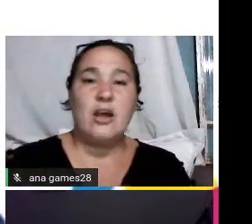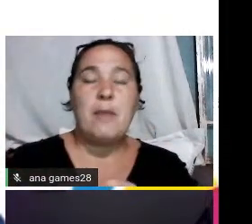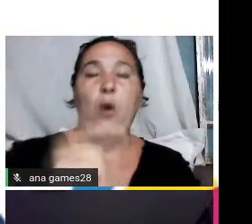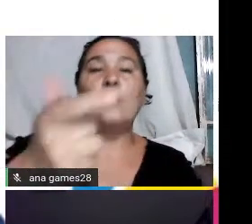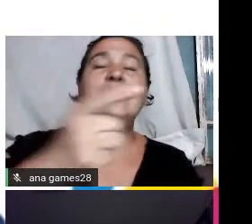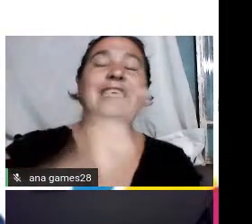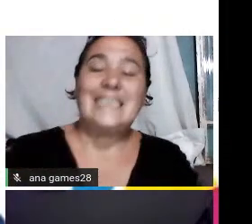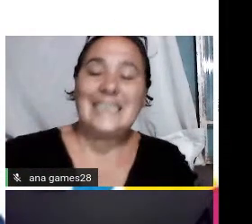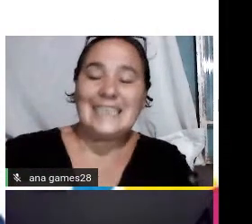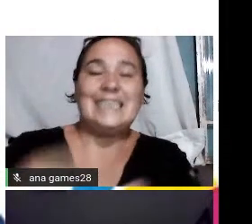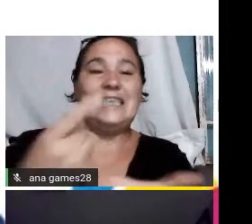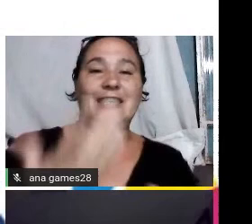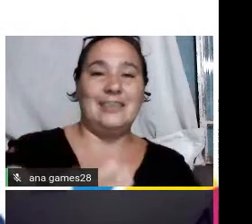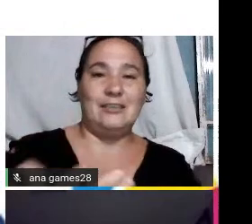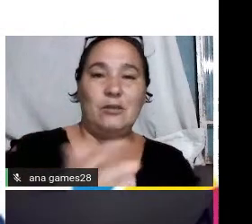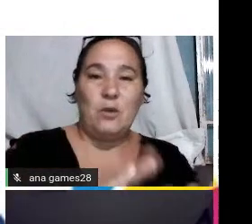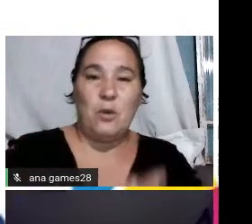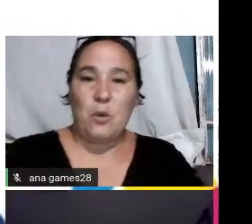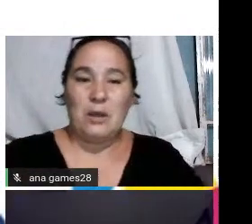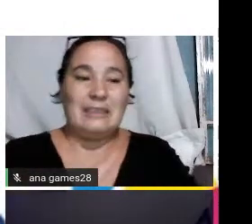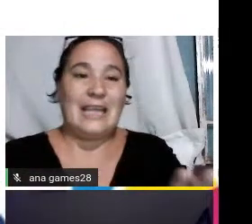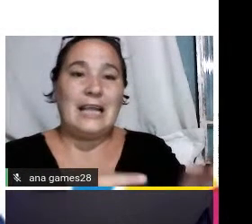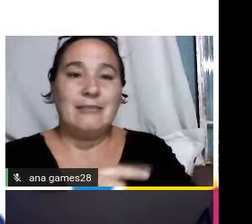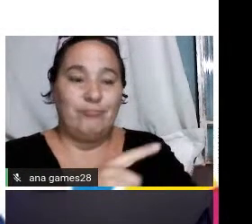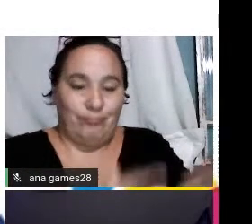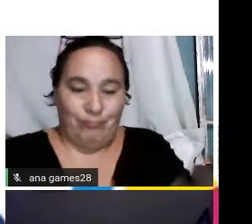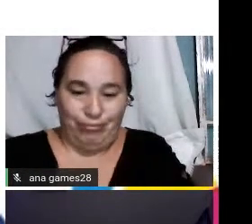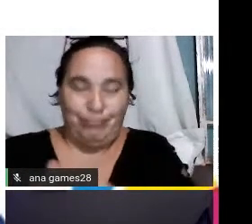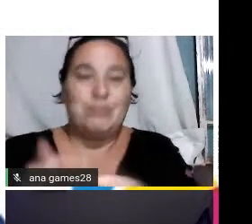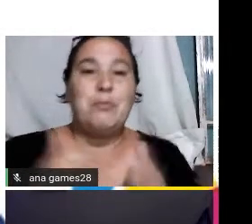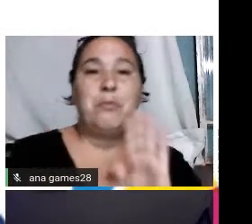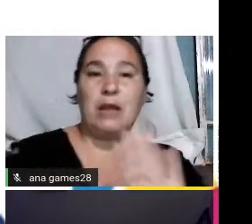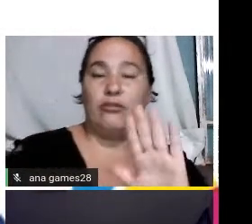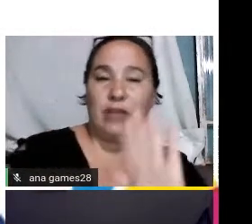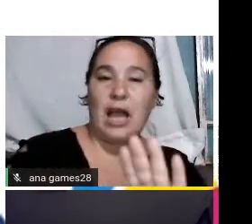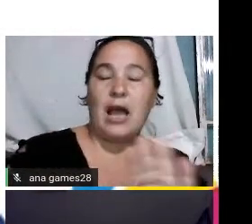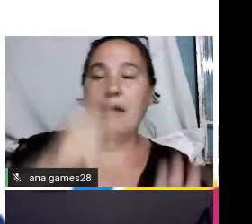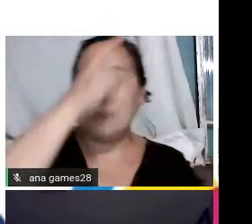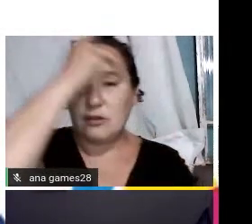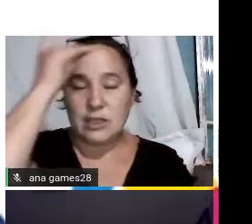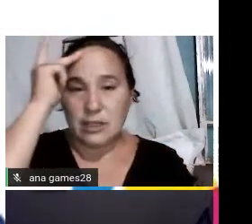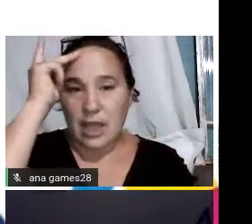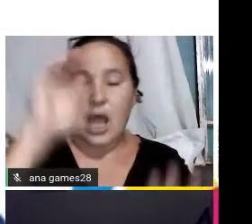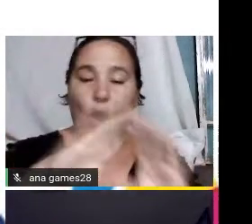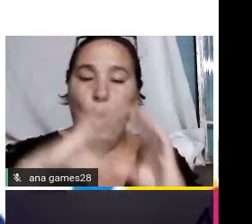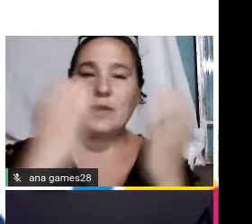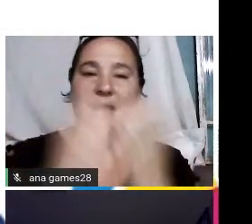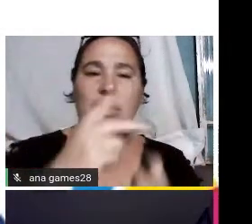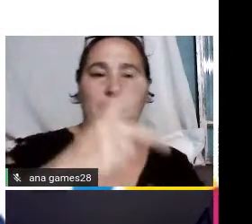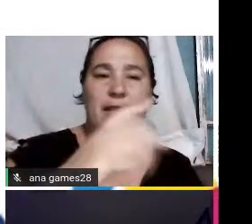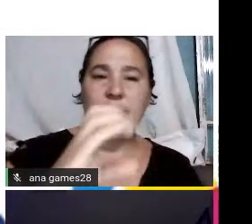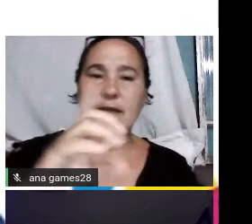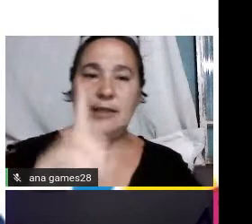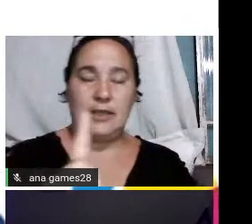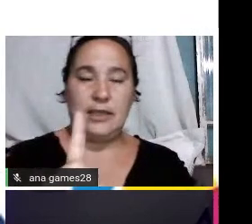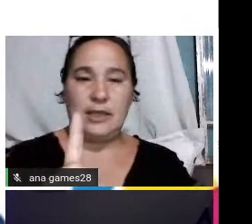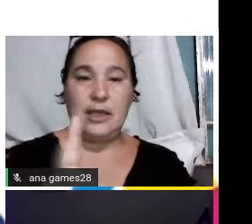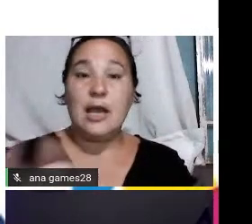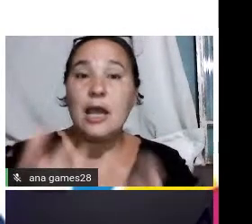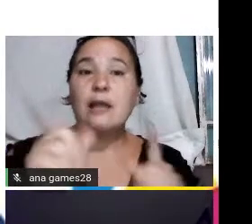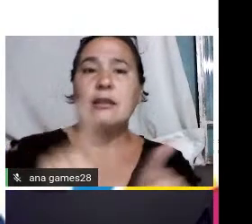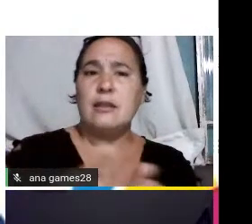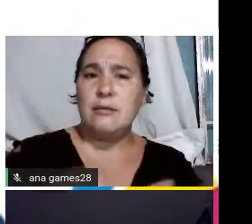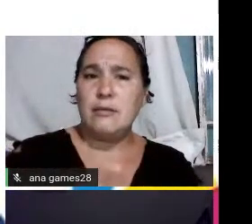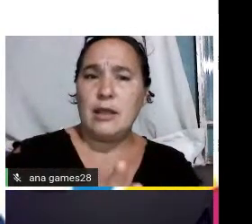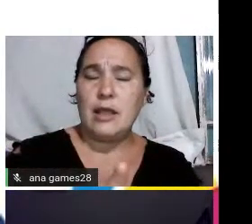Xancherê e abrangendo cidades vizinhas para ajudar a comunidade PCD nessas cidades também e a gente quer também